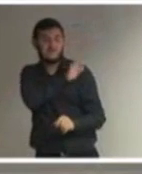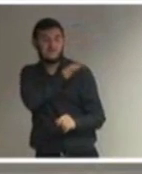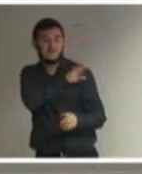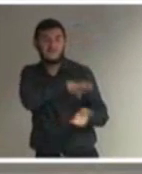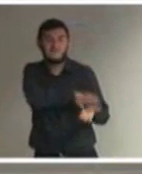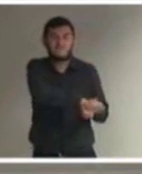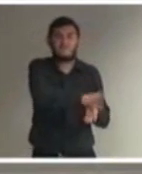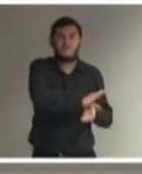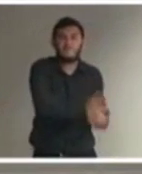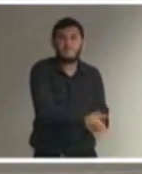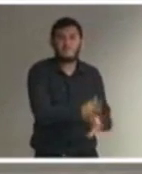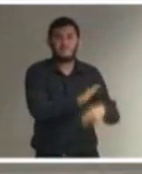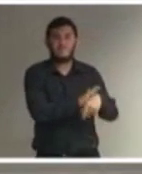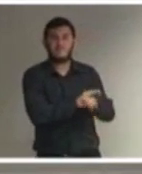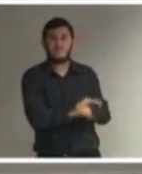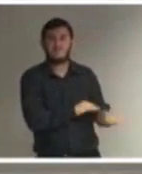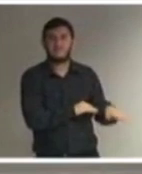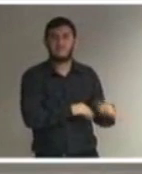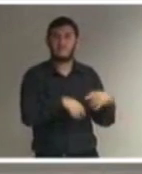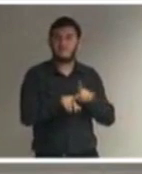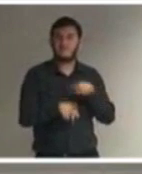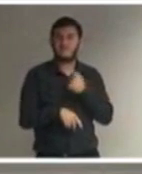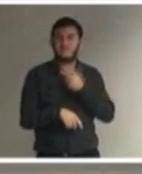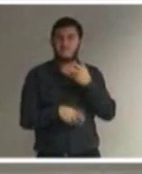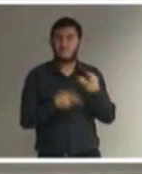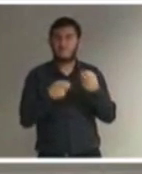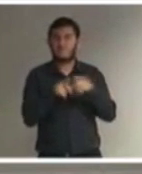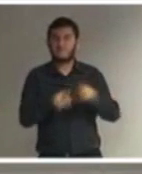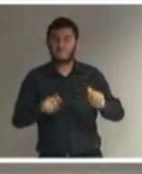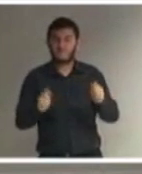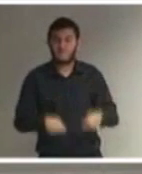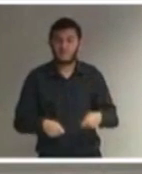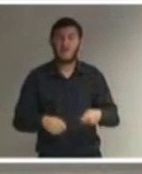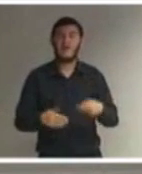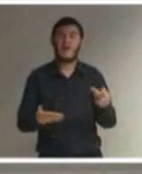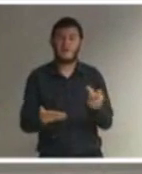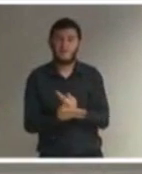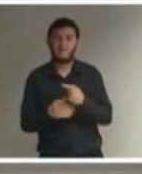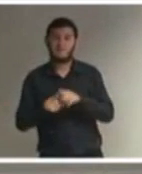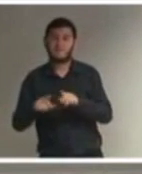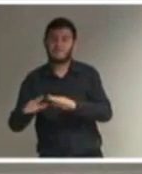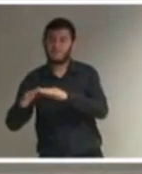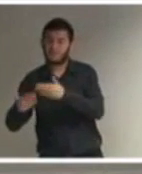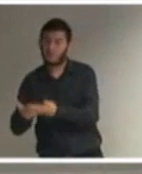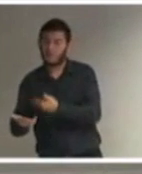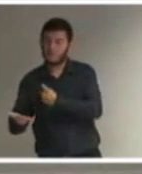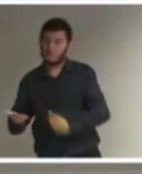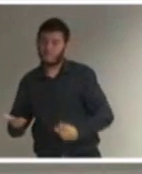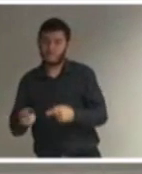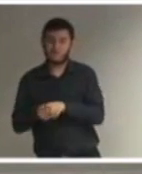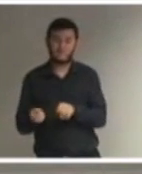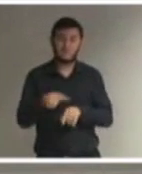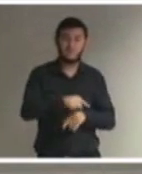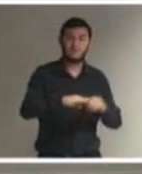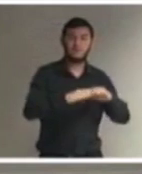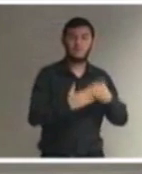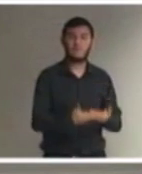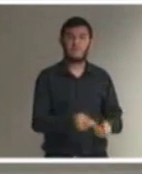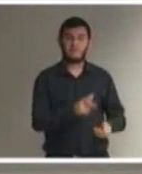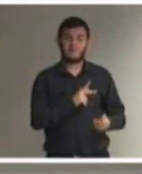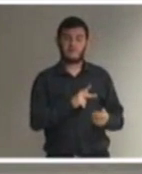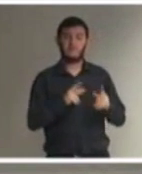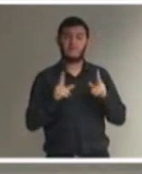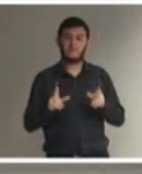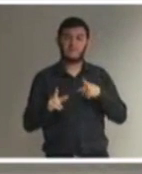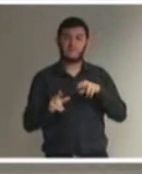E essa impossibilidade de discriminação existe, tanto para as escolas públicas, como para as escolas privadas, conforme nós vamos ver ao